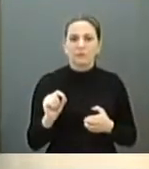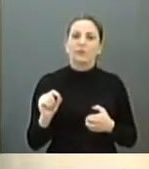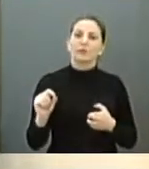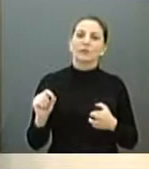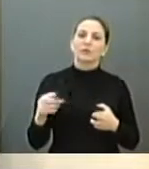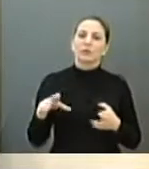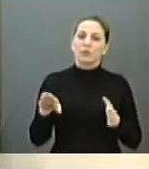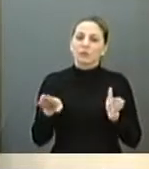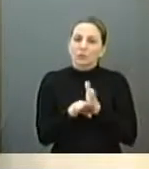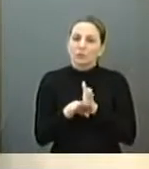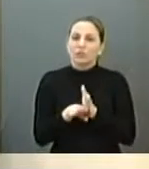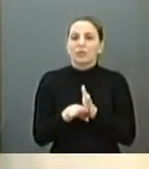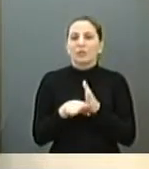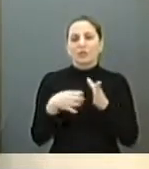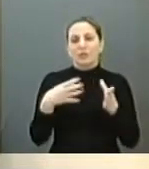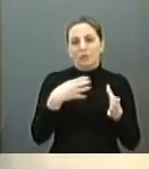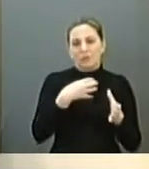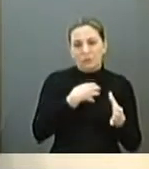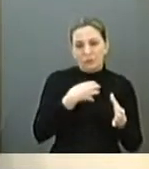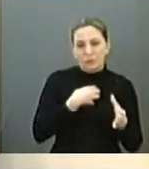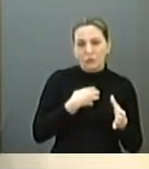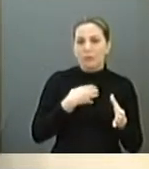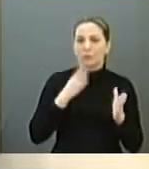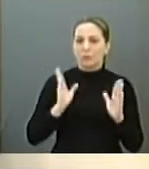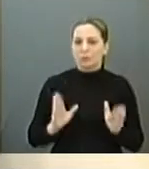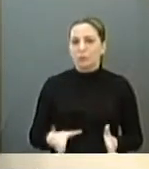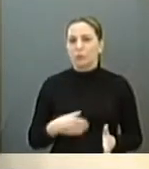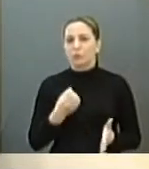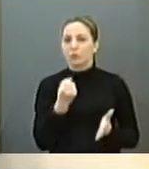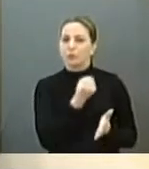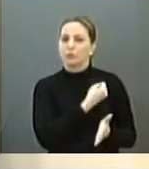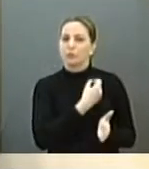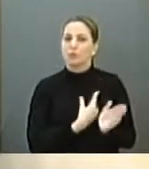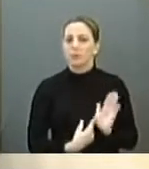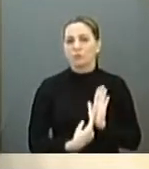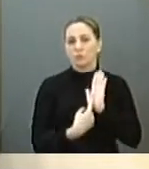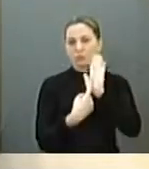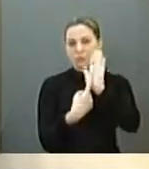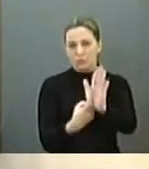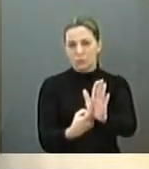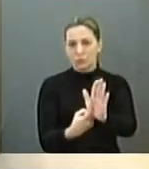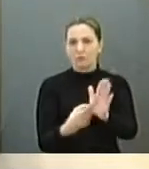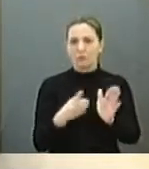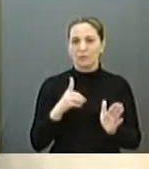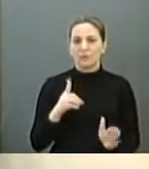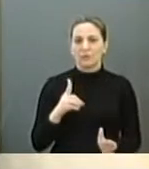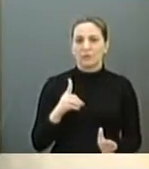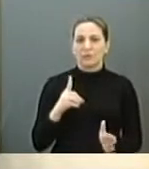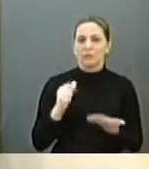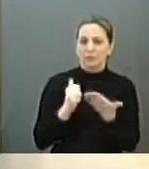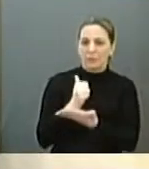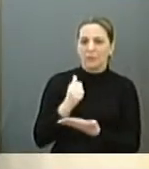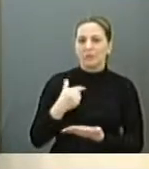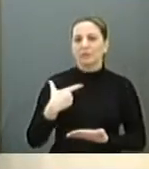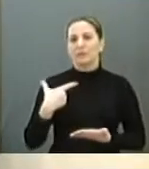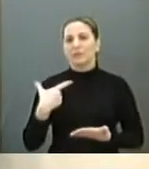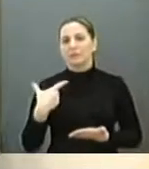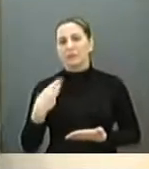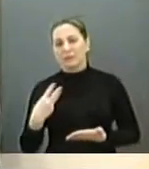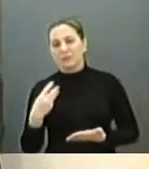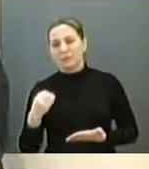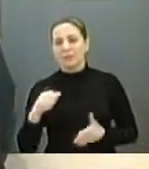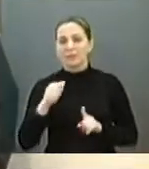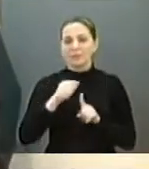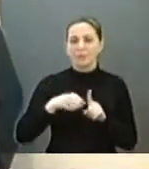chegar no que chegou agora nesses números que foram mostrados com data base de 30 de abril. Para vocês